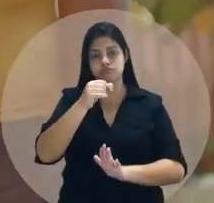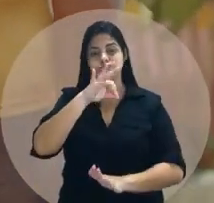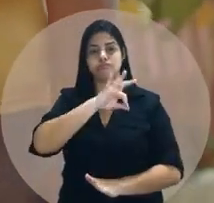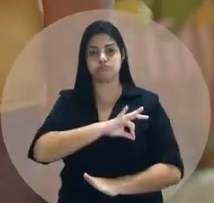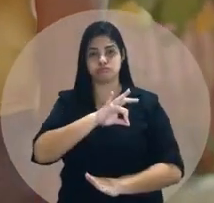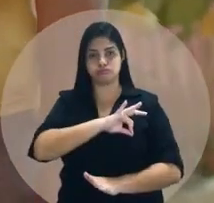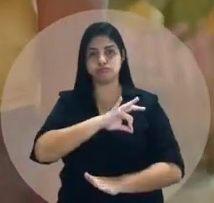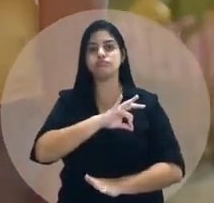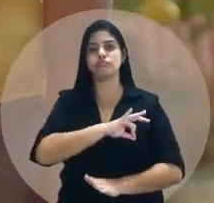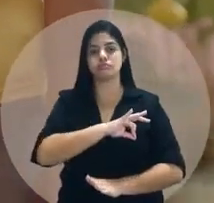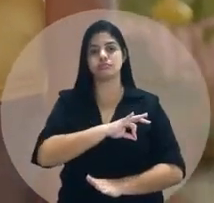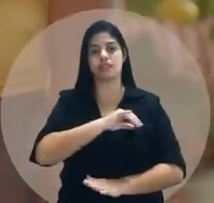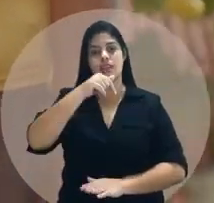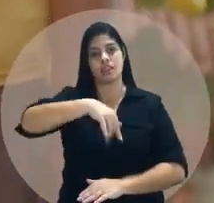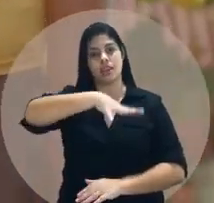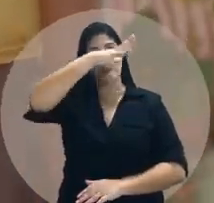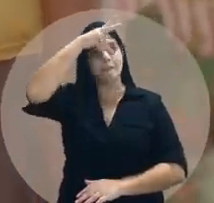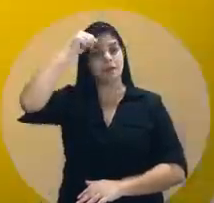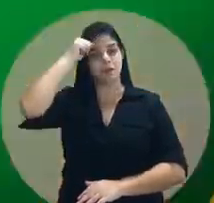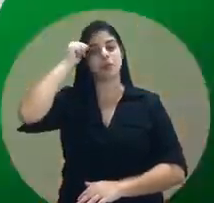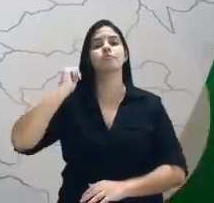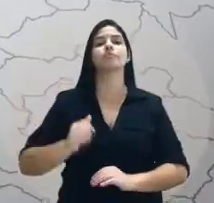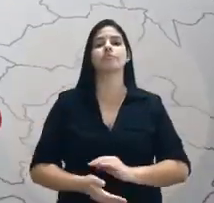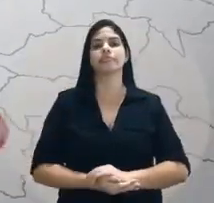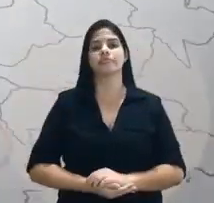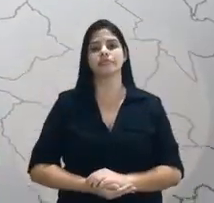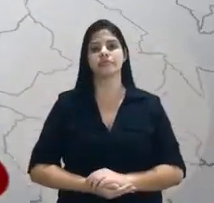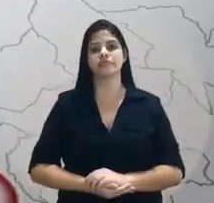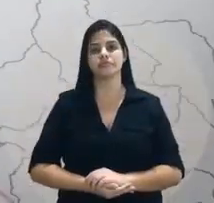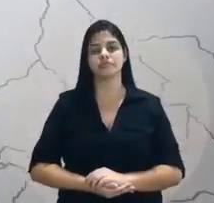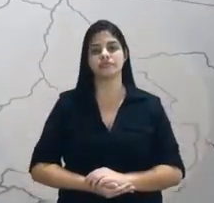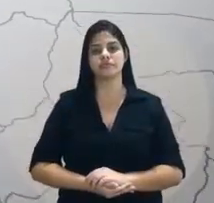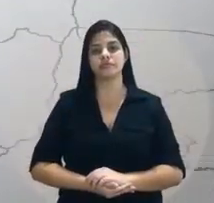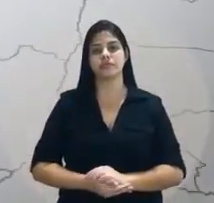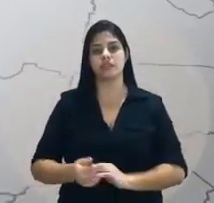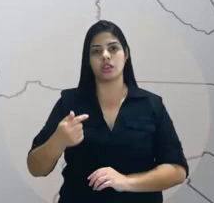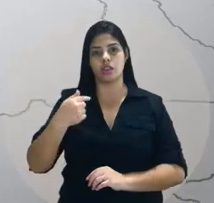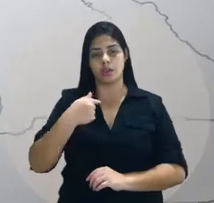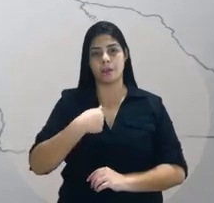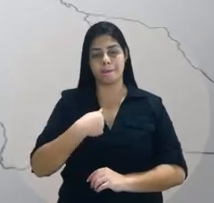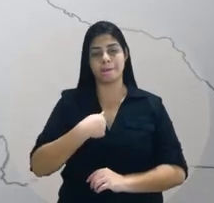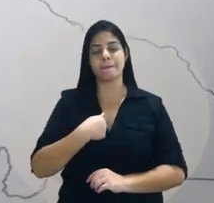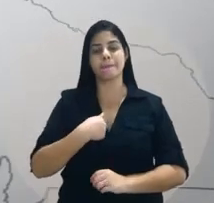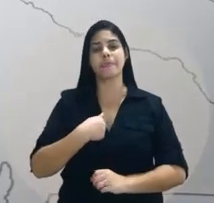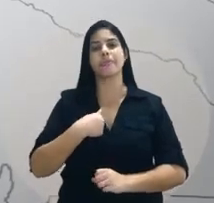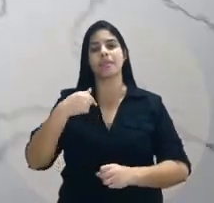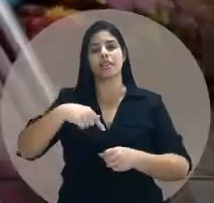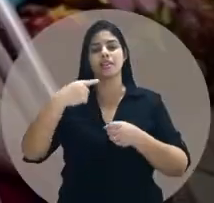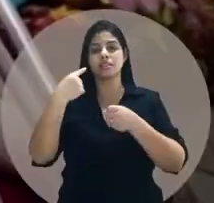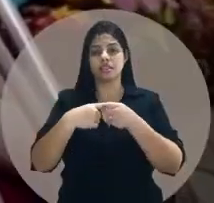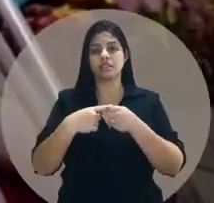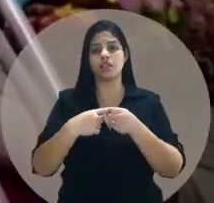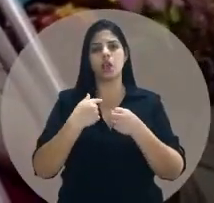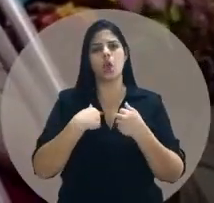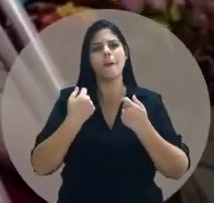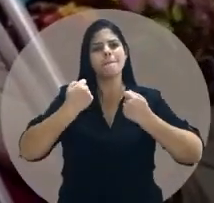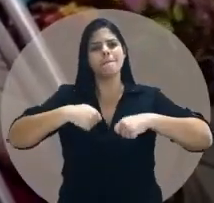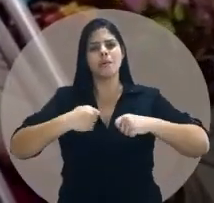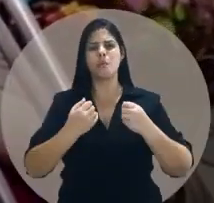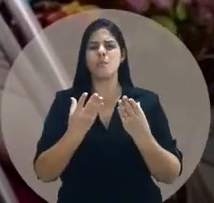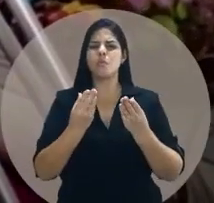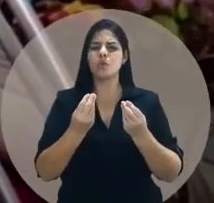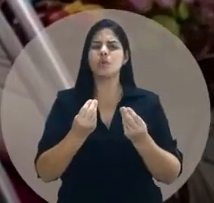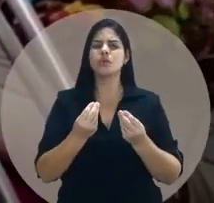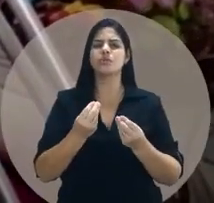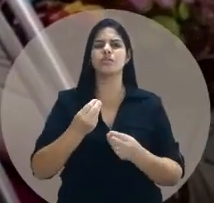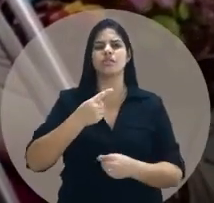da história de Mato Grosso. Eu o Valderino Augusto da Silva, sou de caramba. Eu preciso muito que